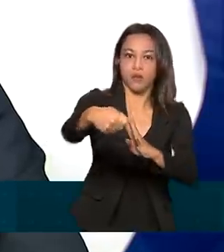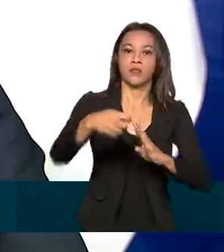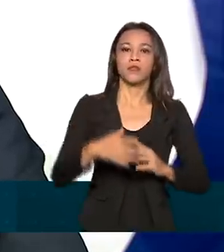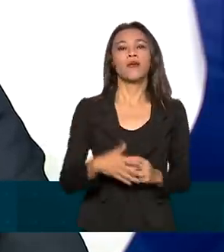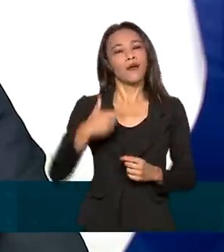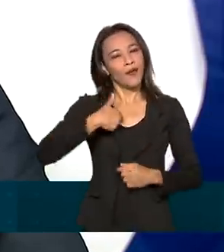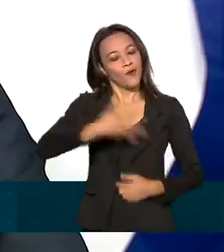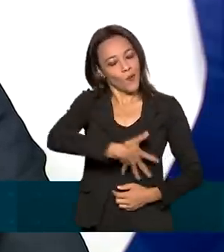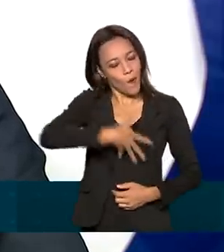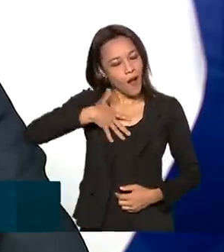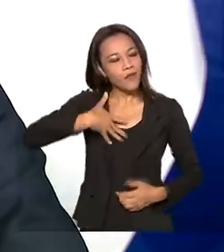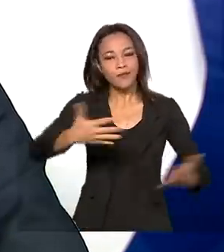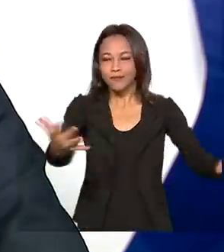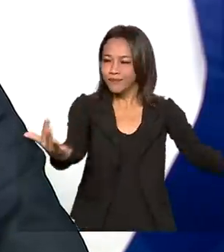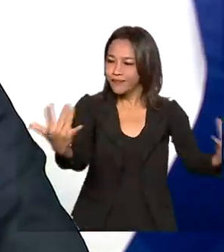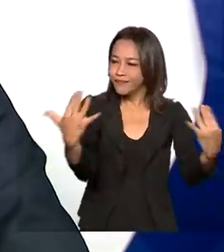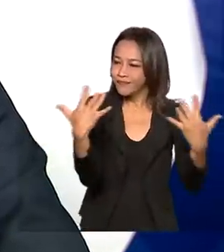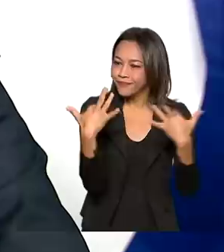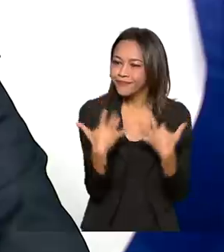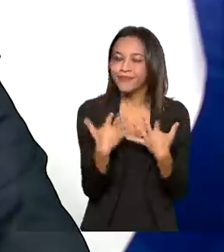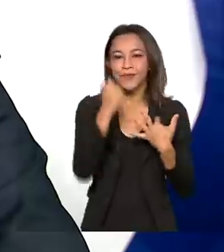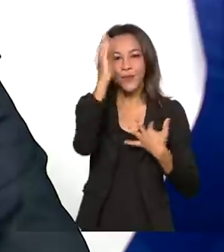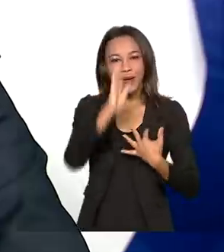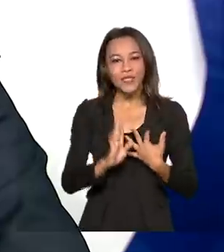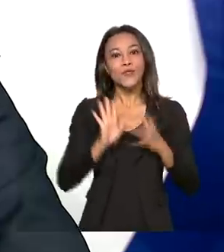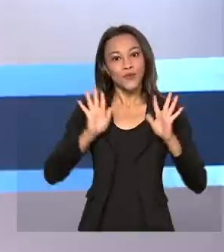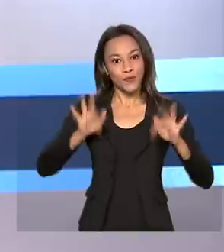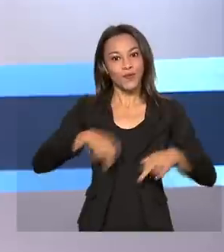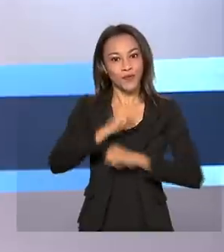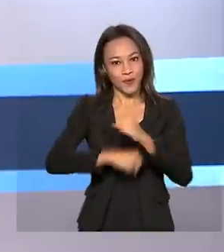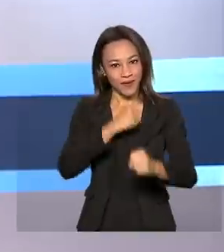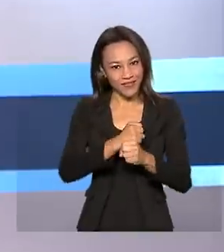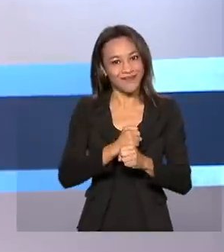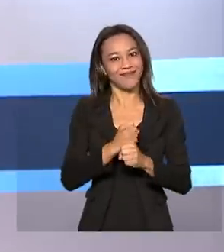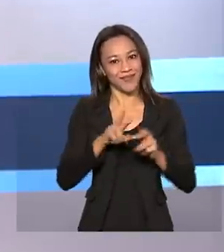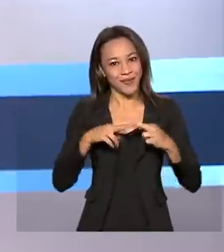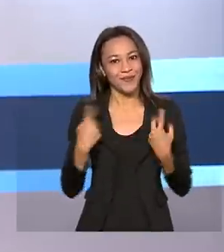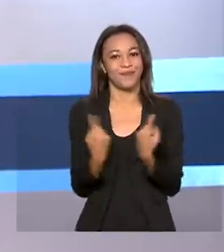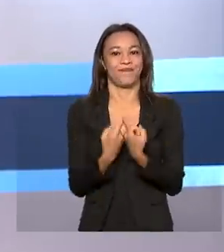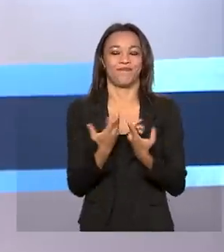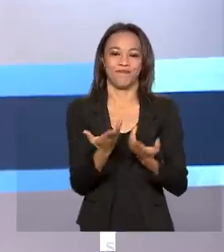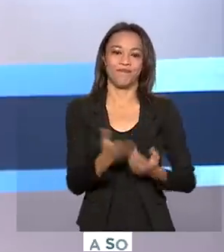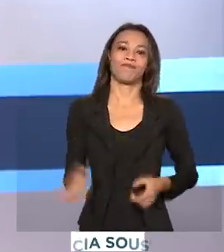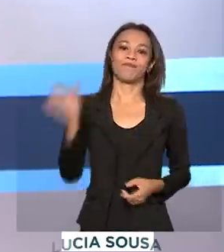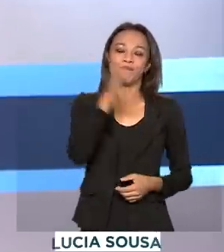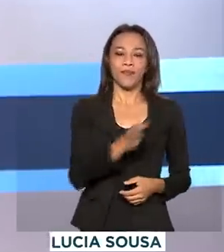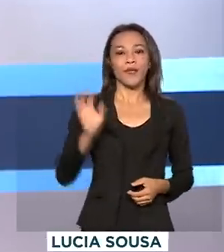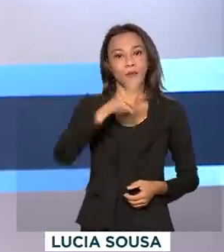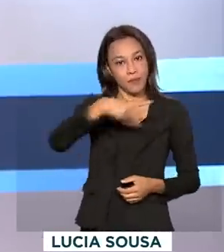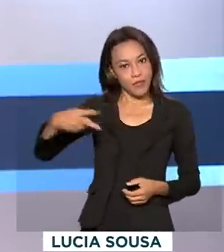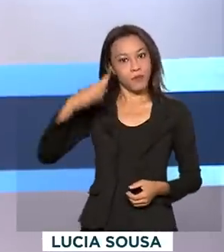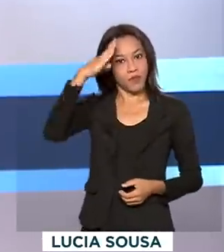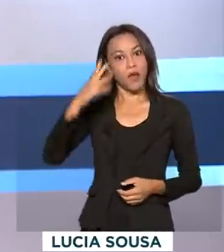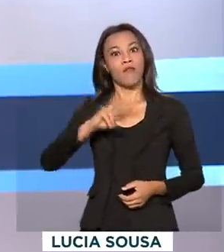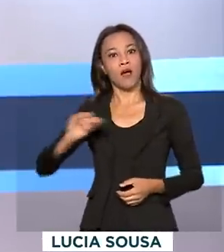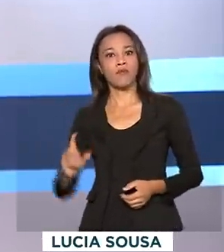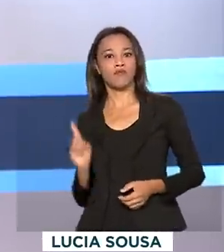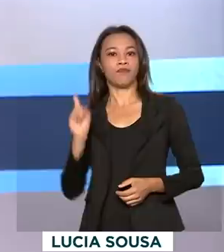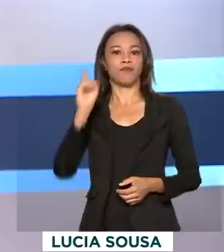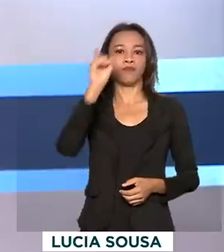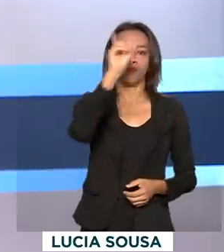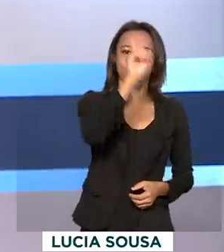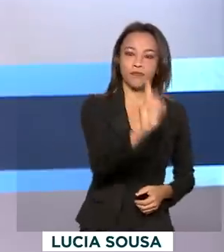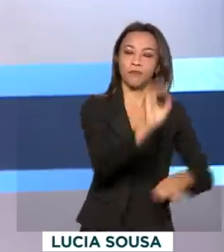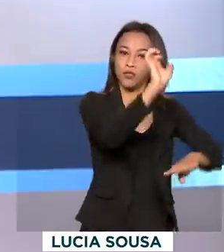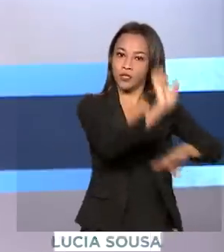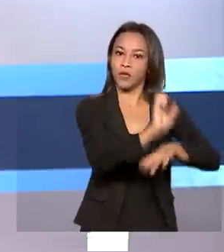honrado em poder recebê-los no Brasil no final do ano. E o presidente Jair Bolsonaro vai hoje a Caxias do Sul, no Rio